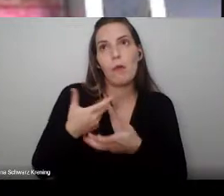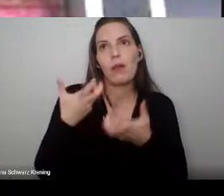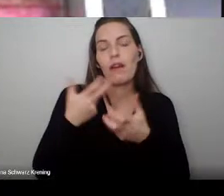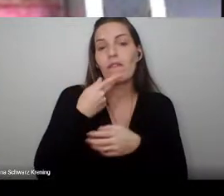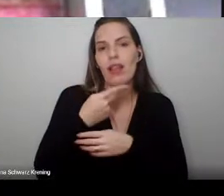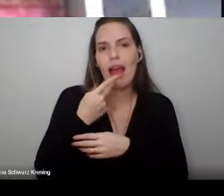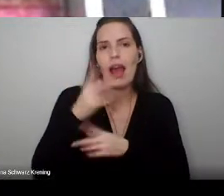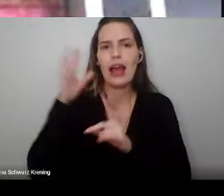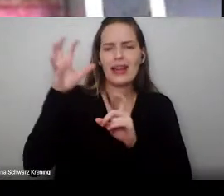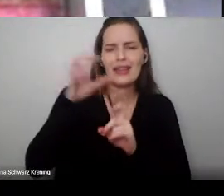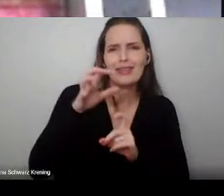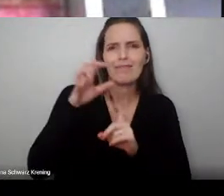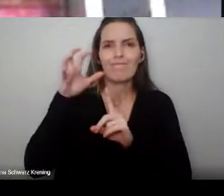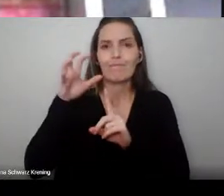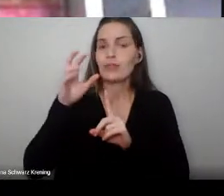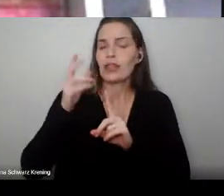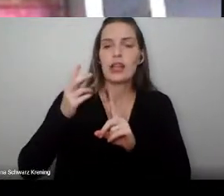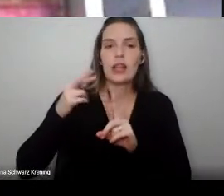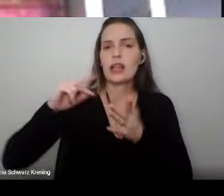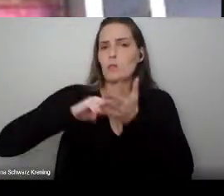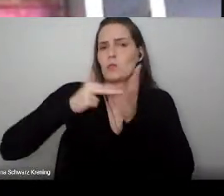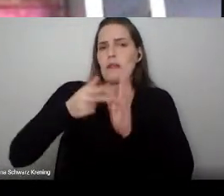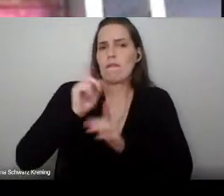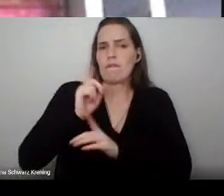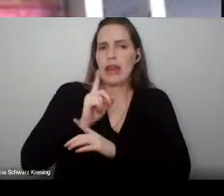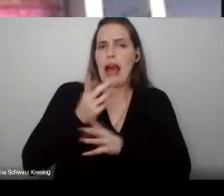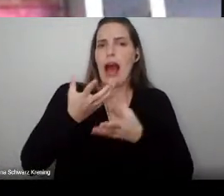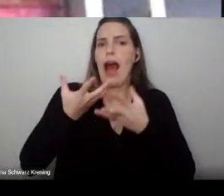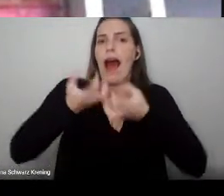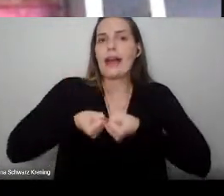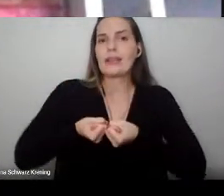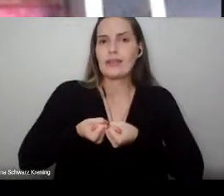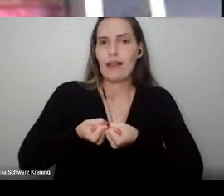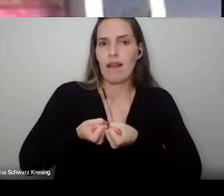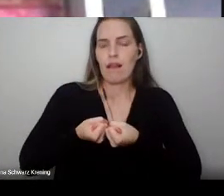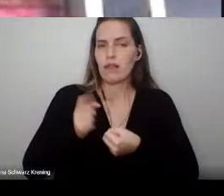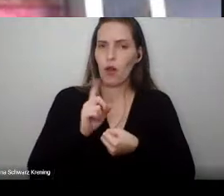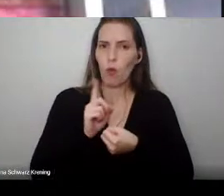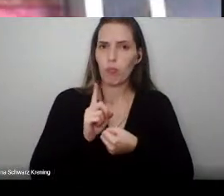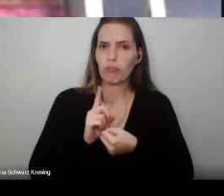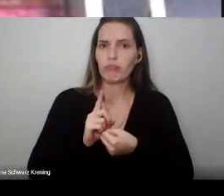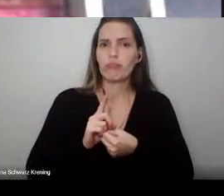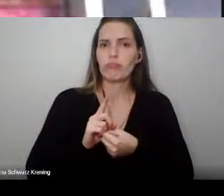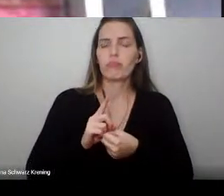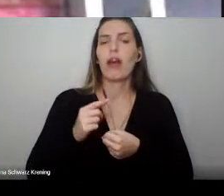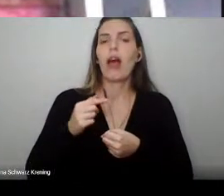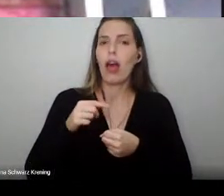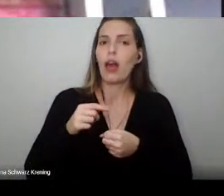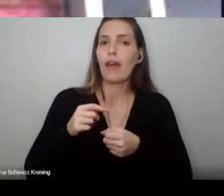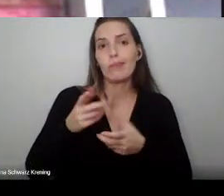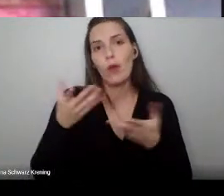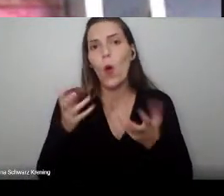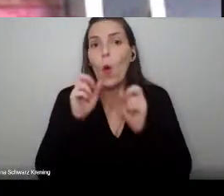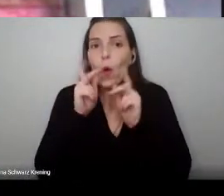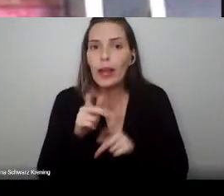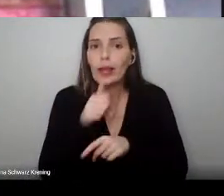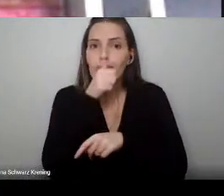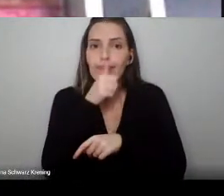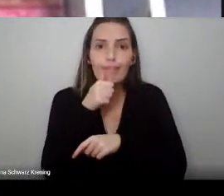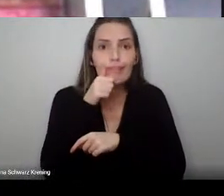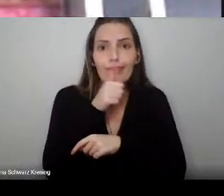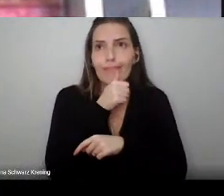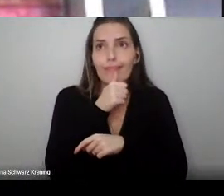Nós precisamos aceitar as coisas que nós não podemos mudar, mas a gente não deve nunca se conformar com as coisas que nós podemos mudar,